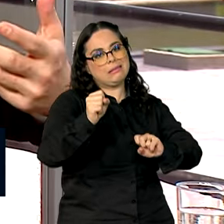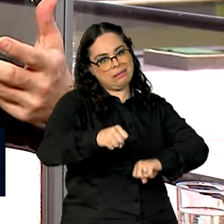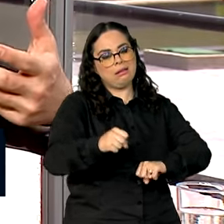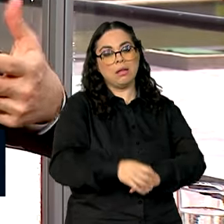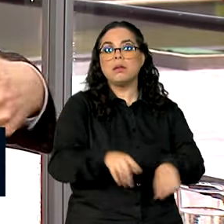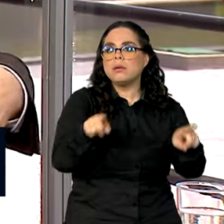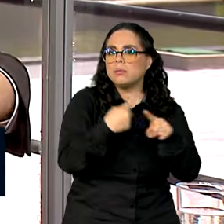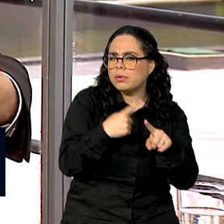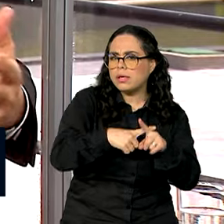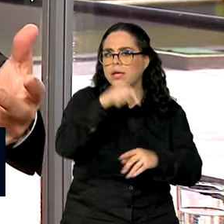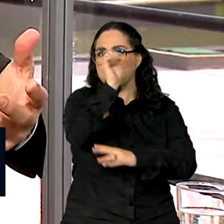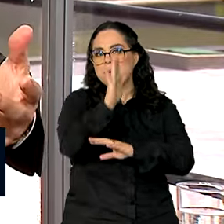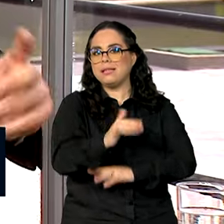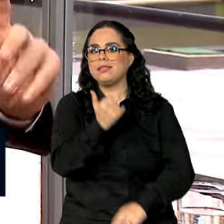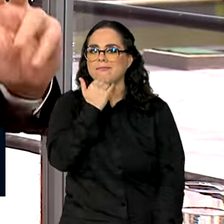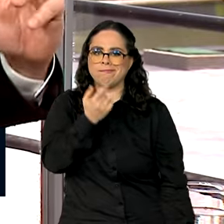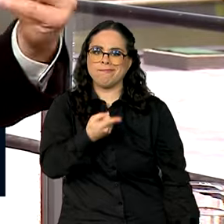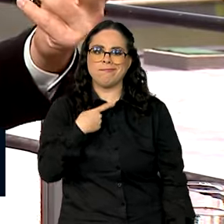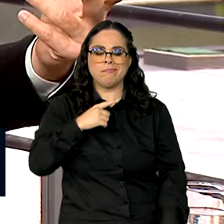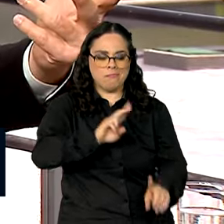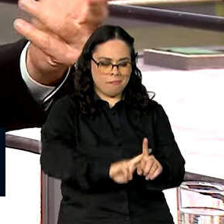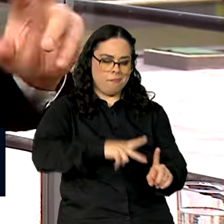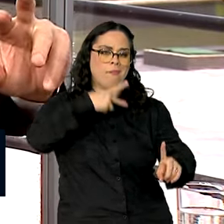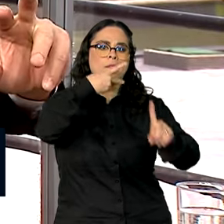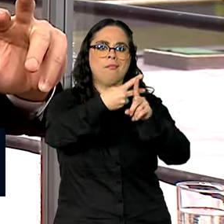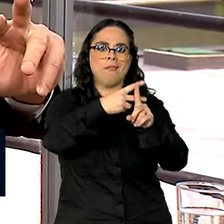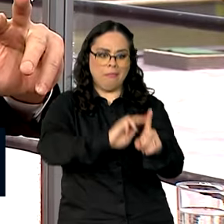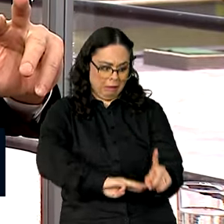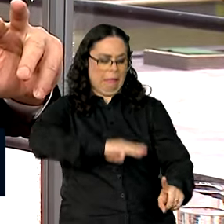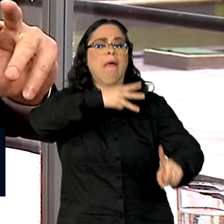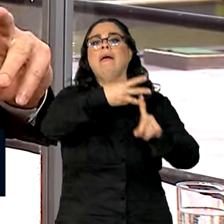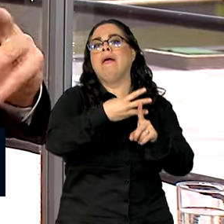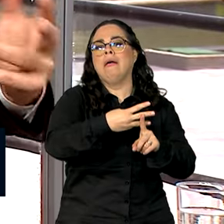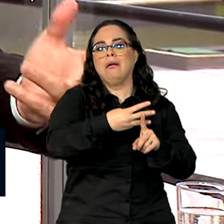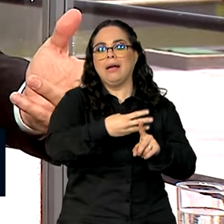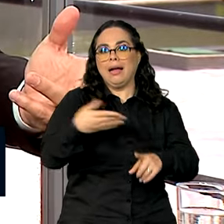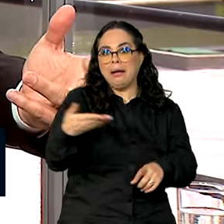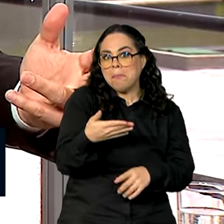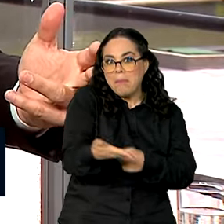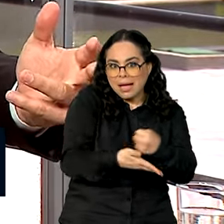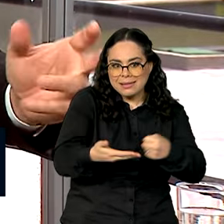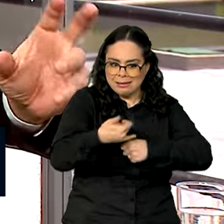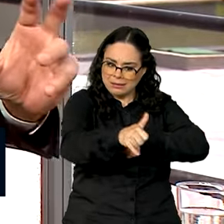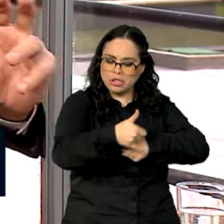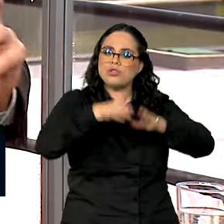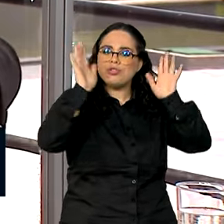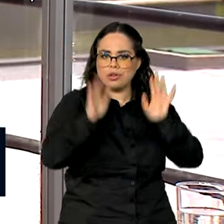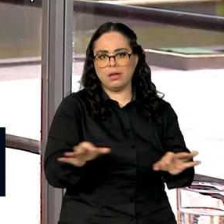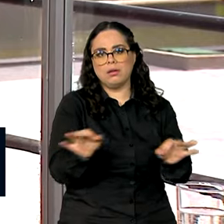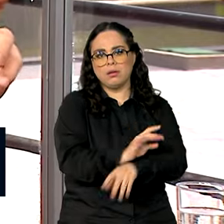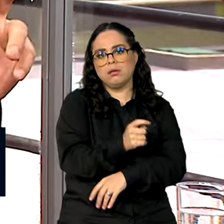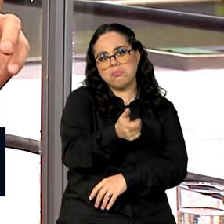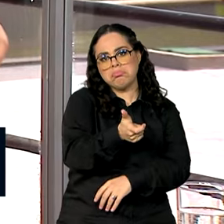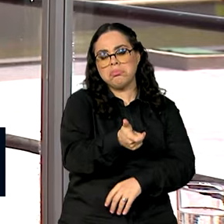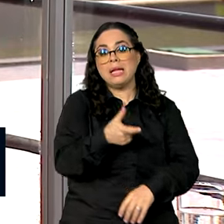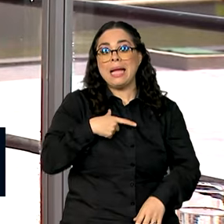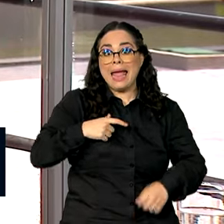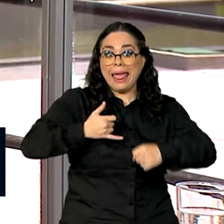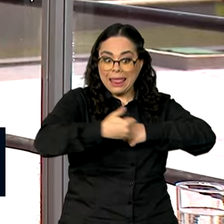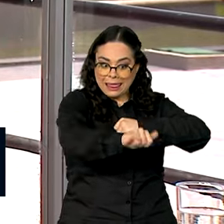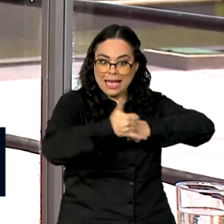porque o Brasil não tem nem como duplicar, muito menos triplicar, a sua matriz energética. Nós temos uma matriz de